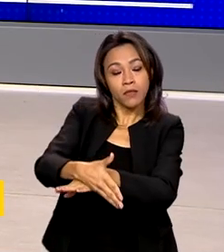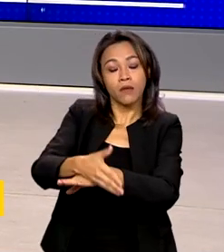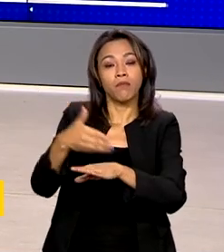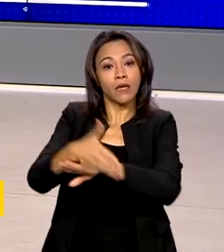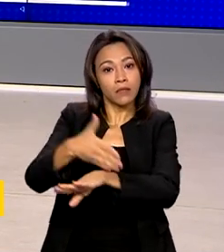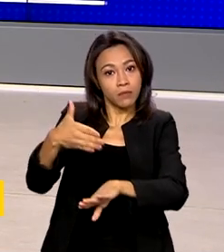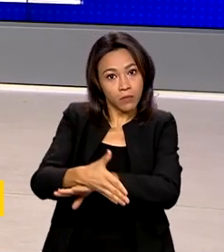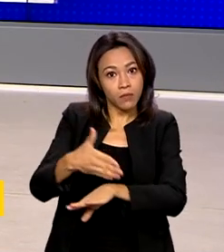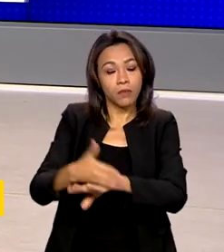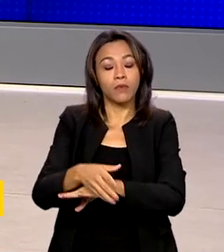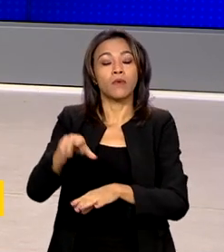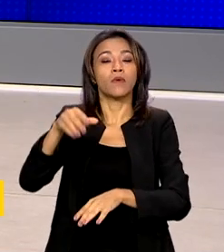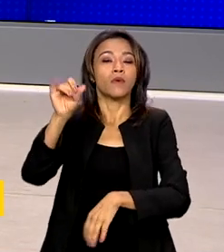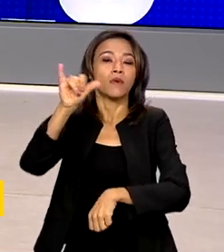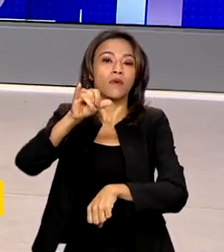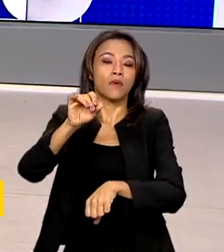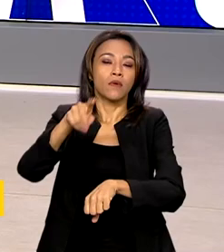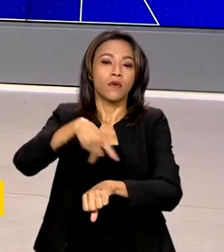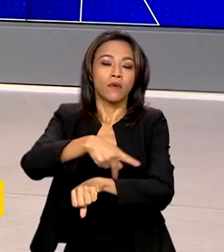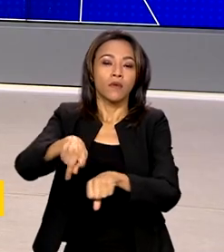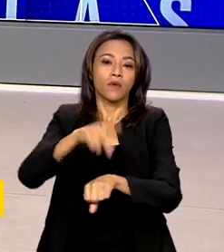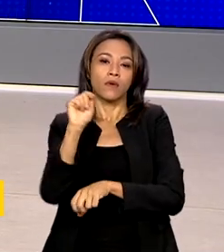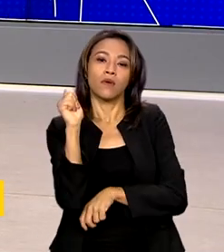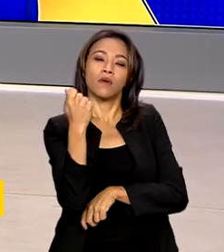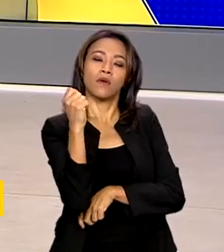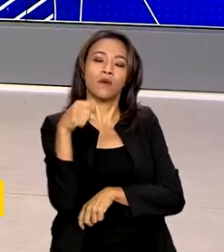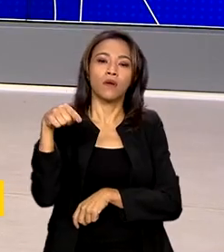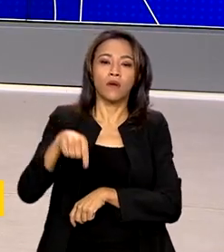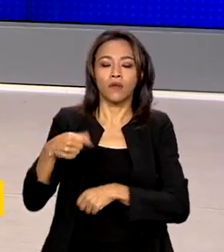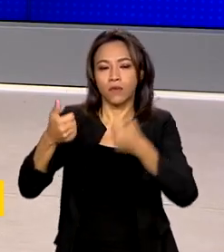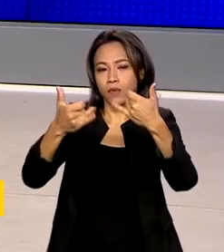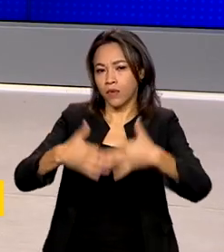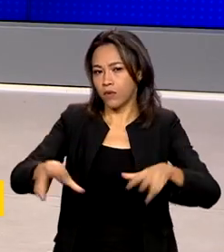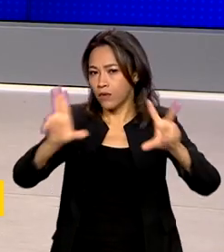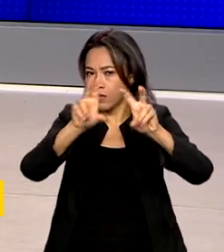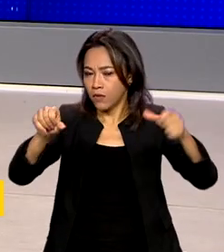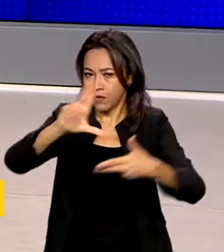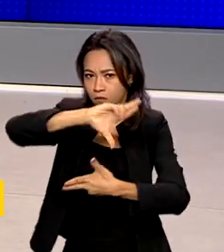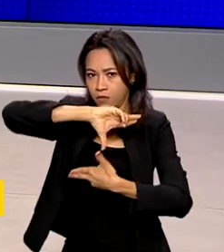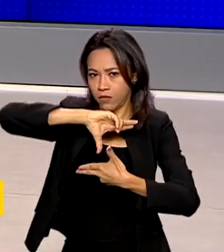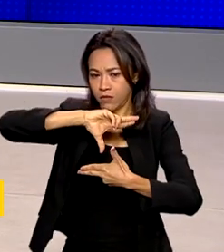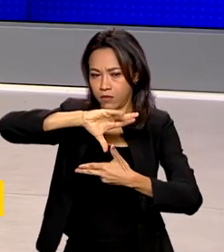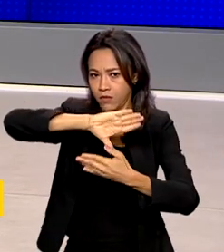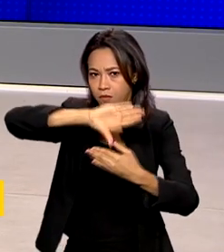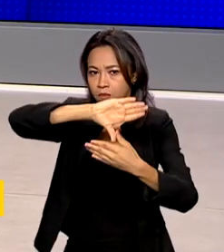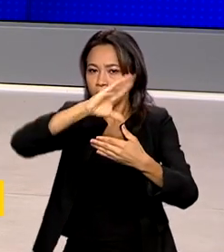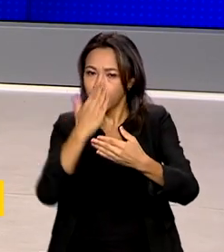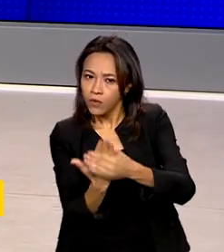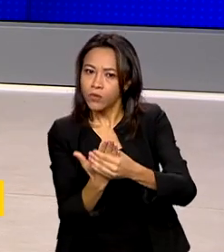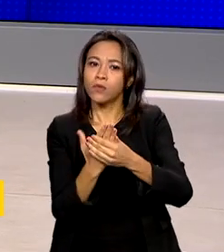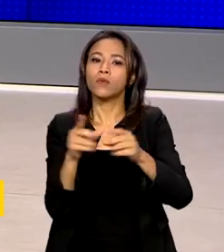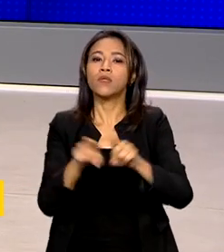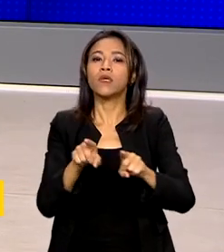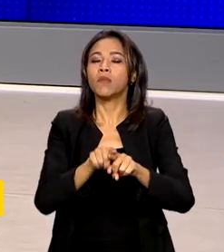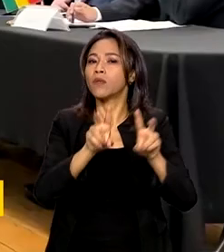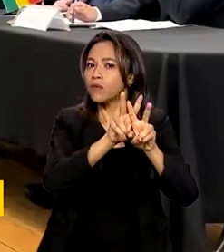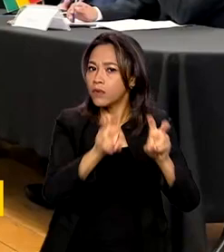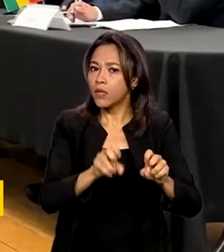de ministros de justiça do Mercosul, na pauta, a integração entre os países membros e a regulação da internet.